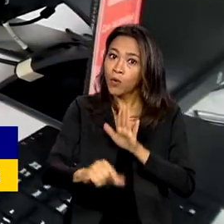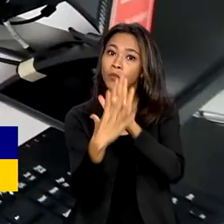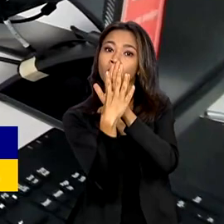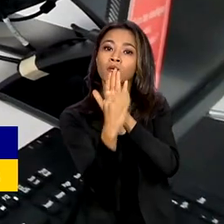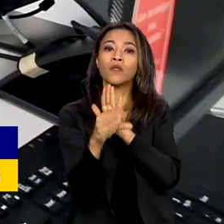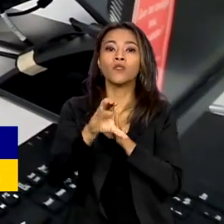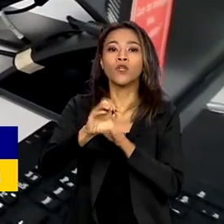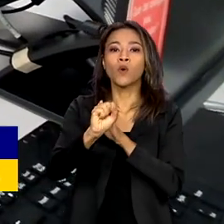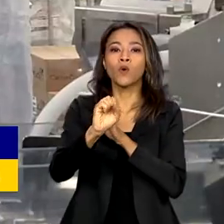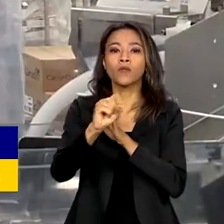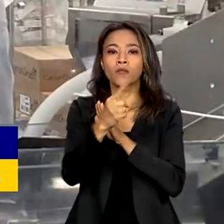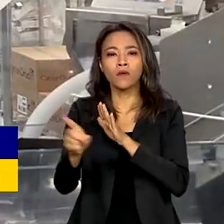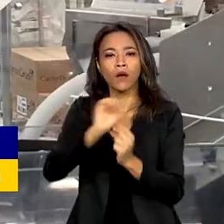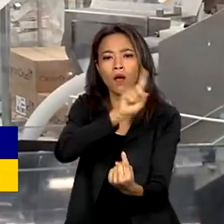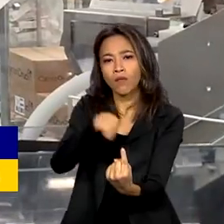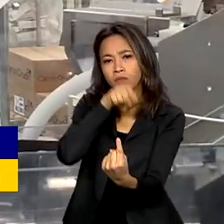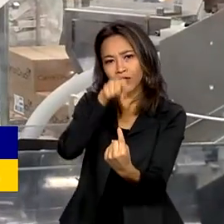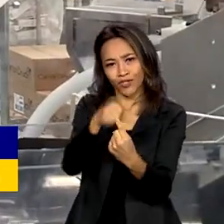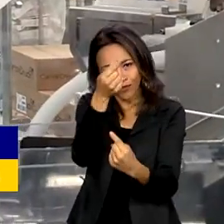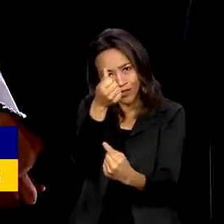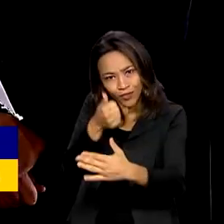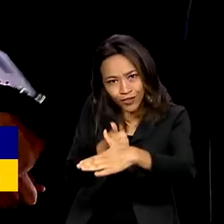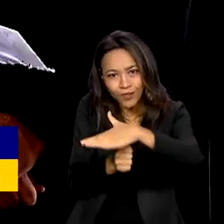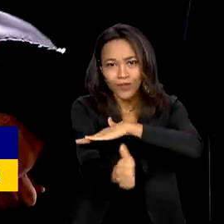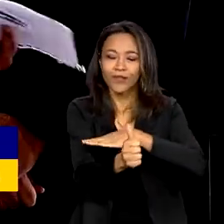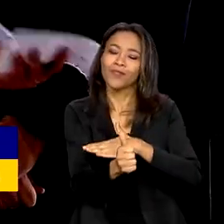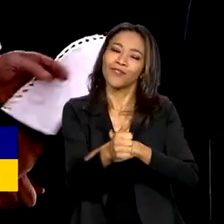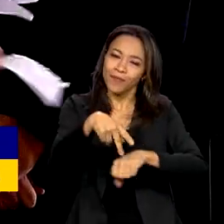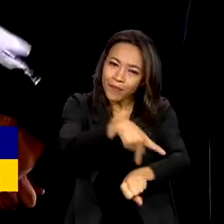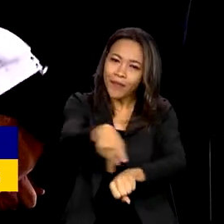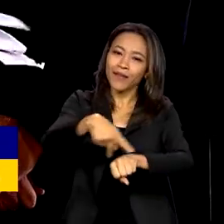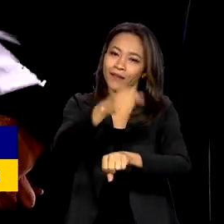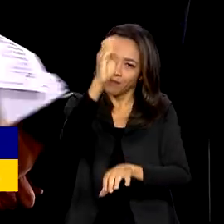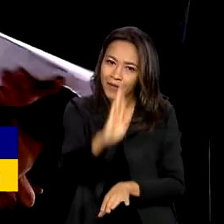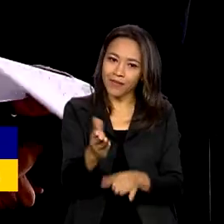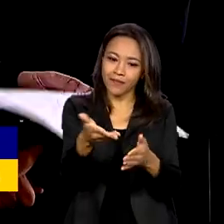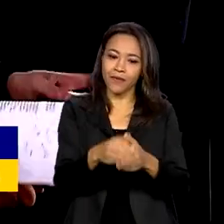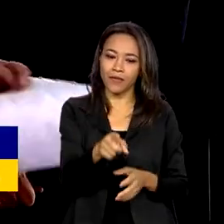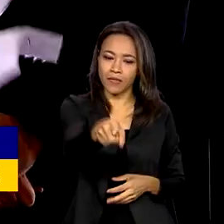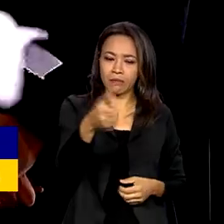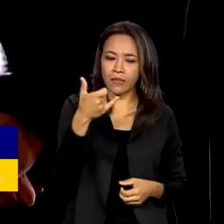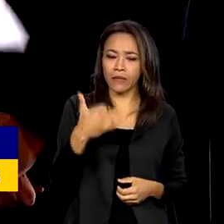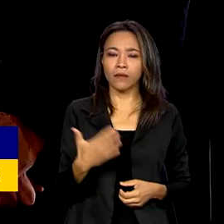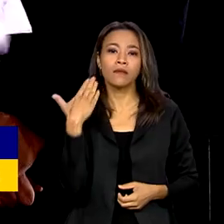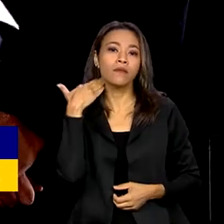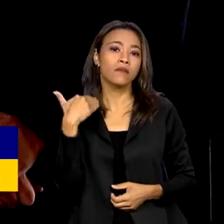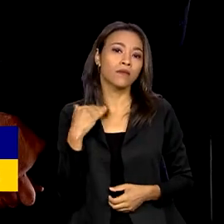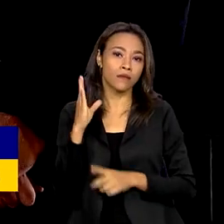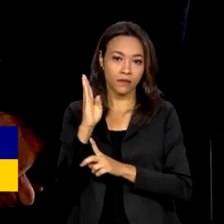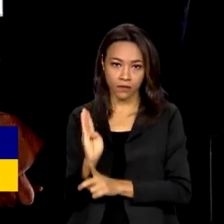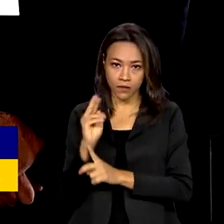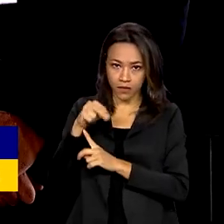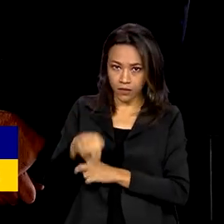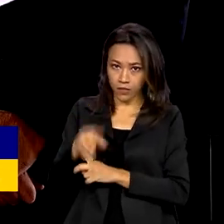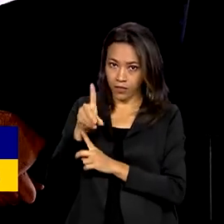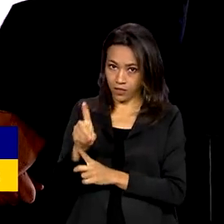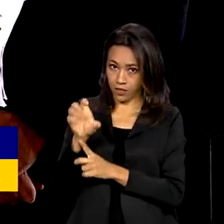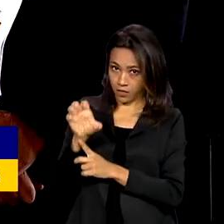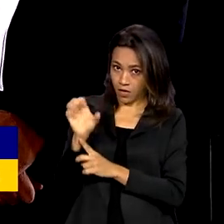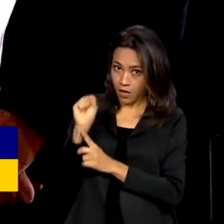de trazer investimentos para o país. Só o BNDES tem aqui